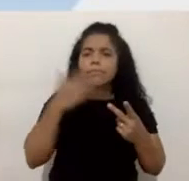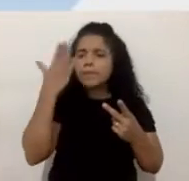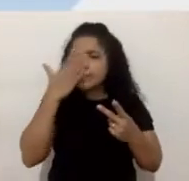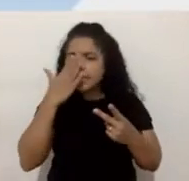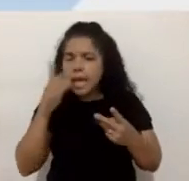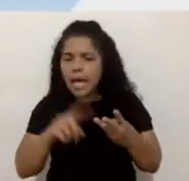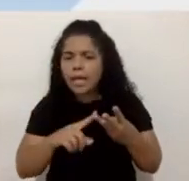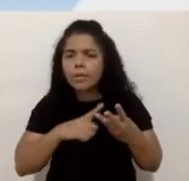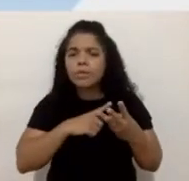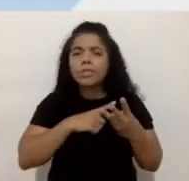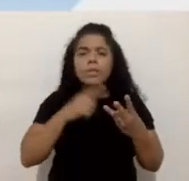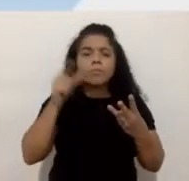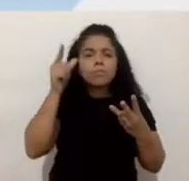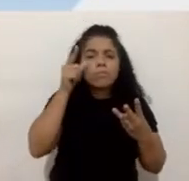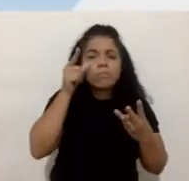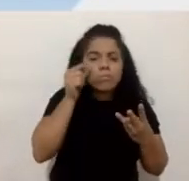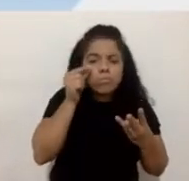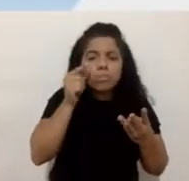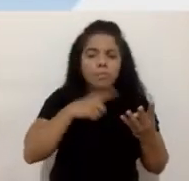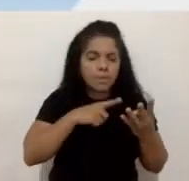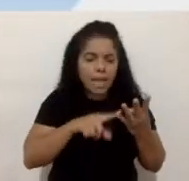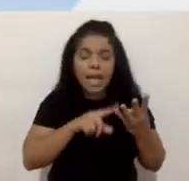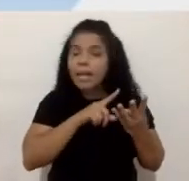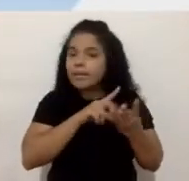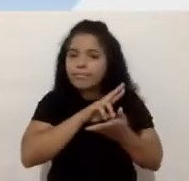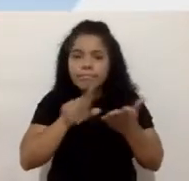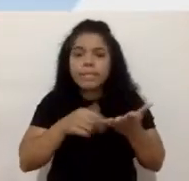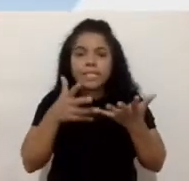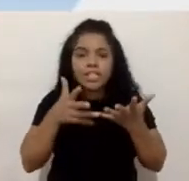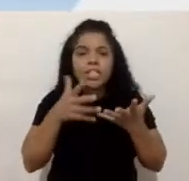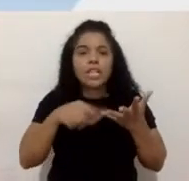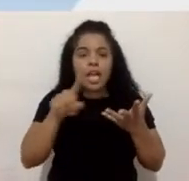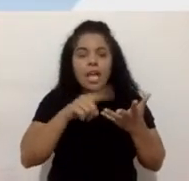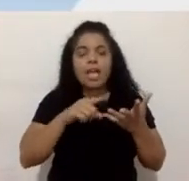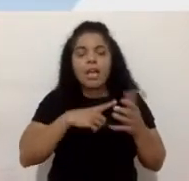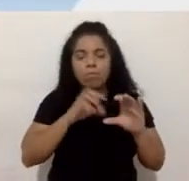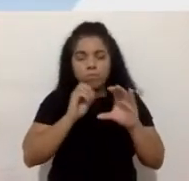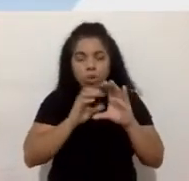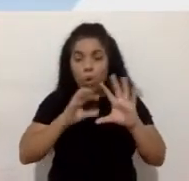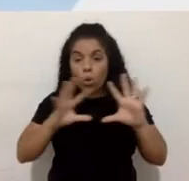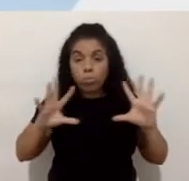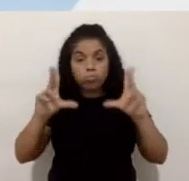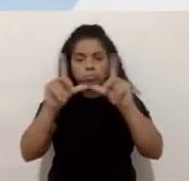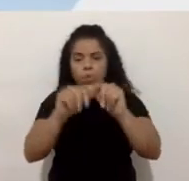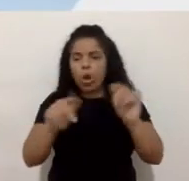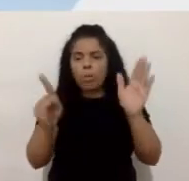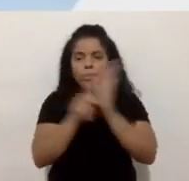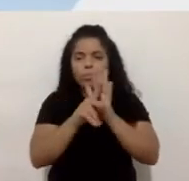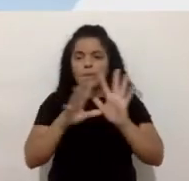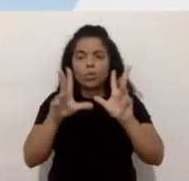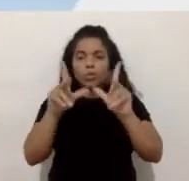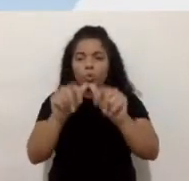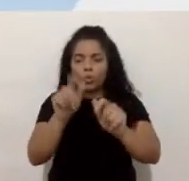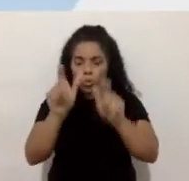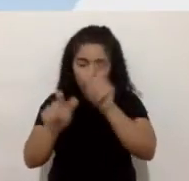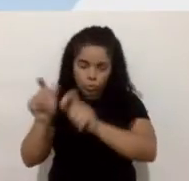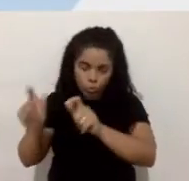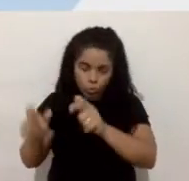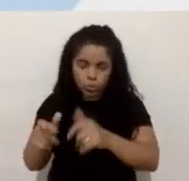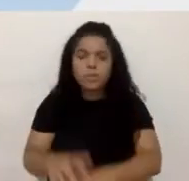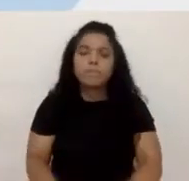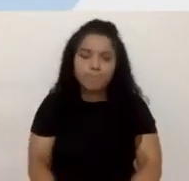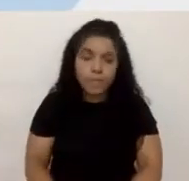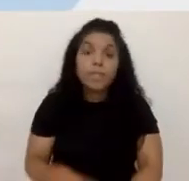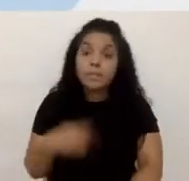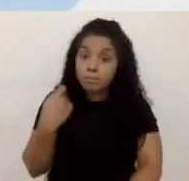com baixa visão e a gente quer que a Globo seja, né, uma Globo de todos. Então, a gente tem que dar pleno acesso aos